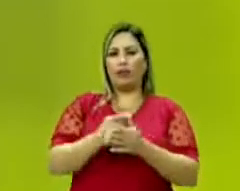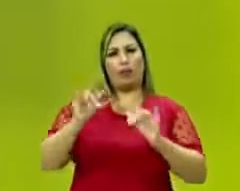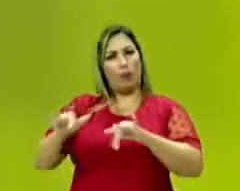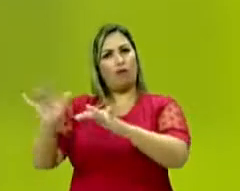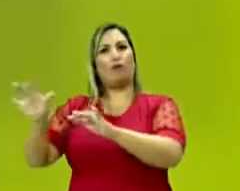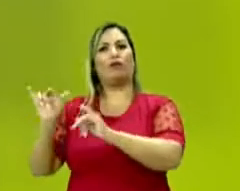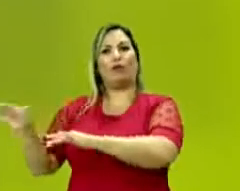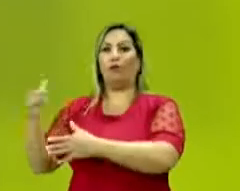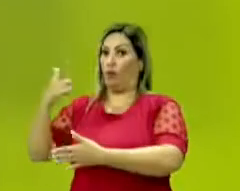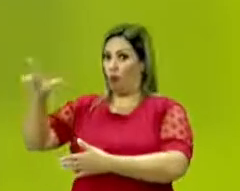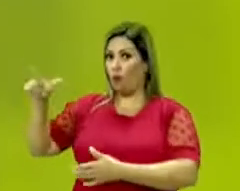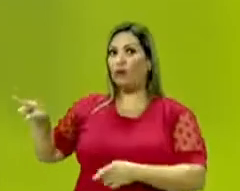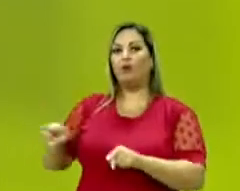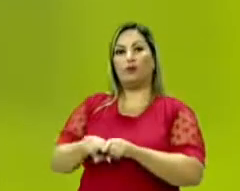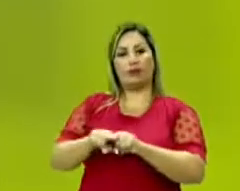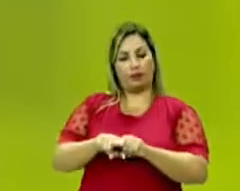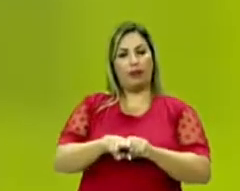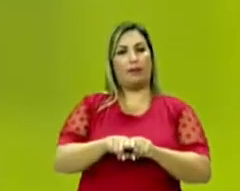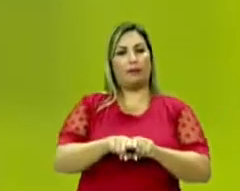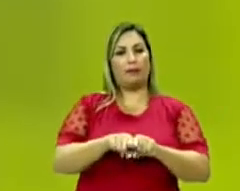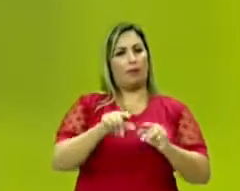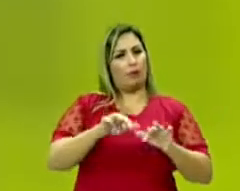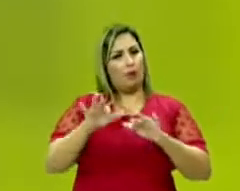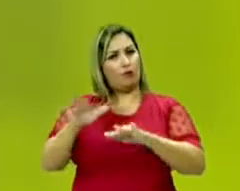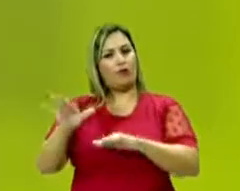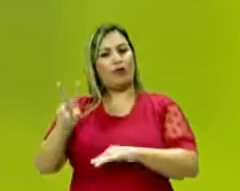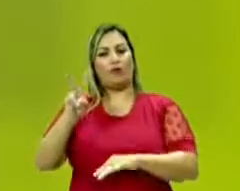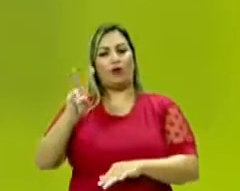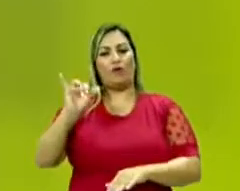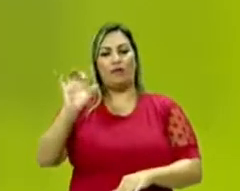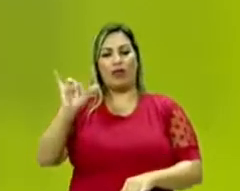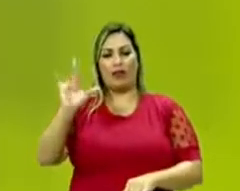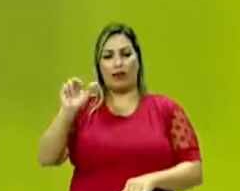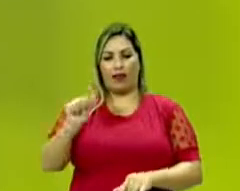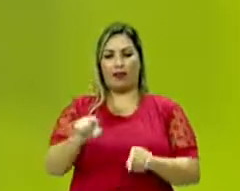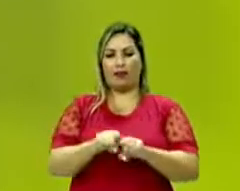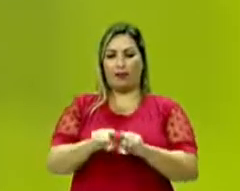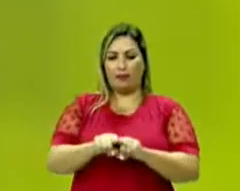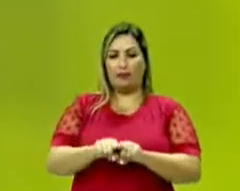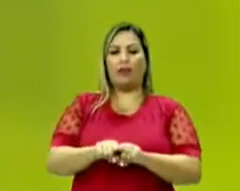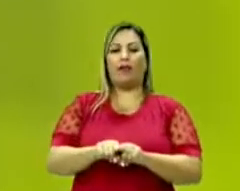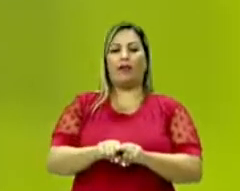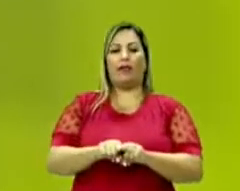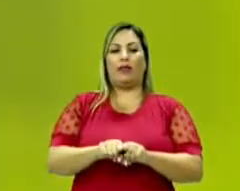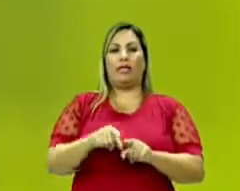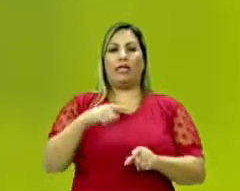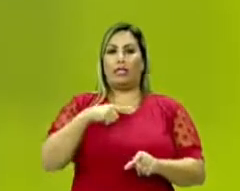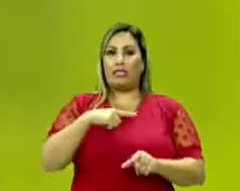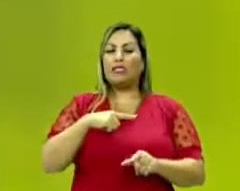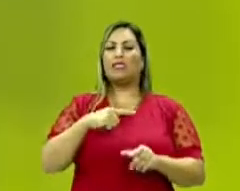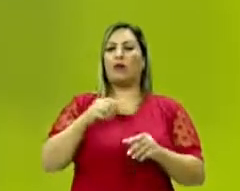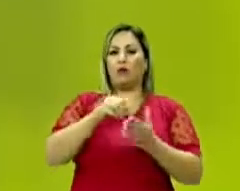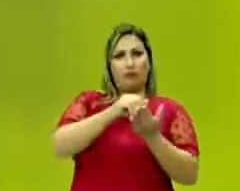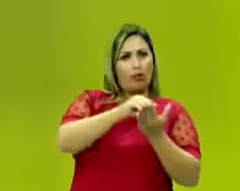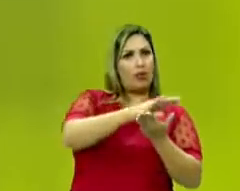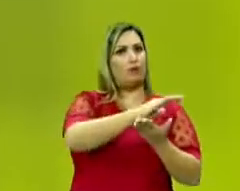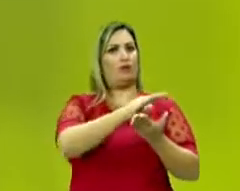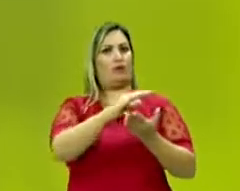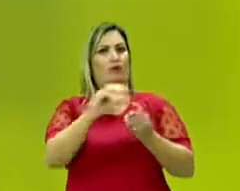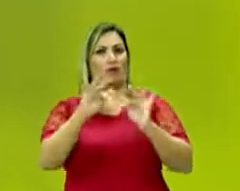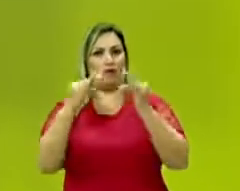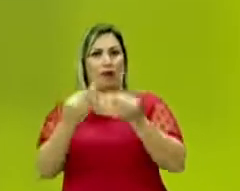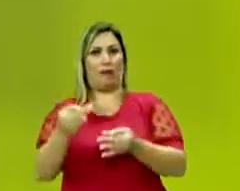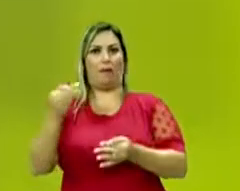movimentos de emancipação, o movimento via que o grande mecanismo seria expulsar a corte daqui.